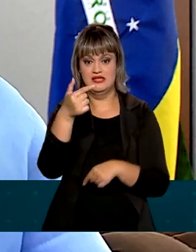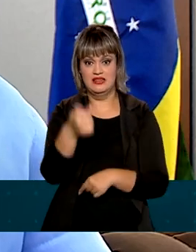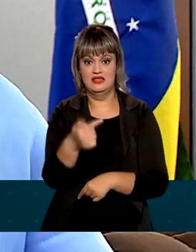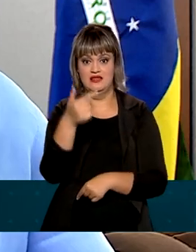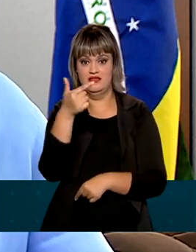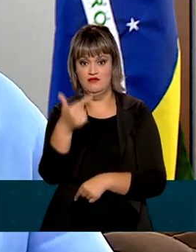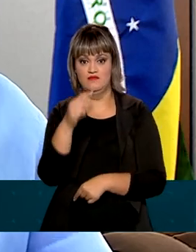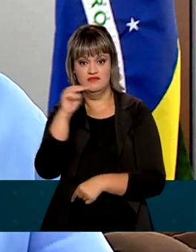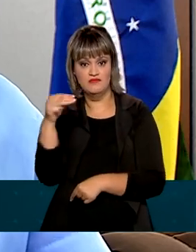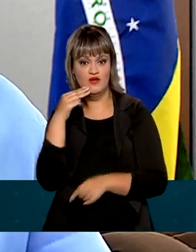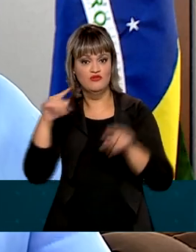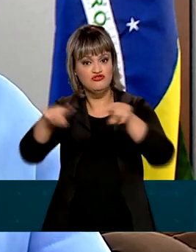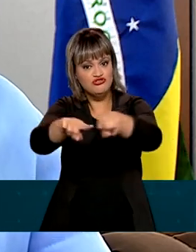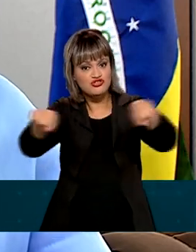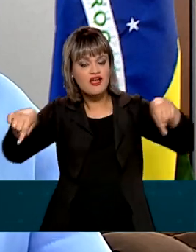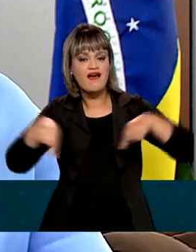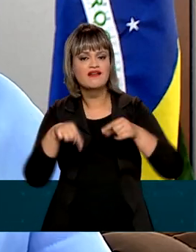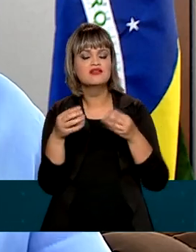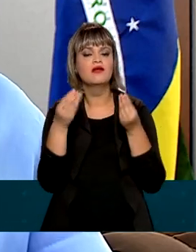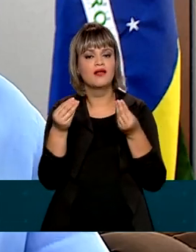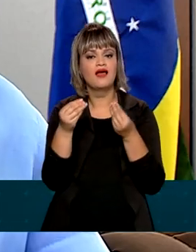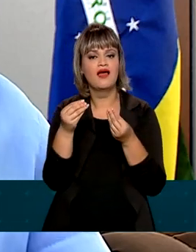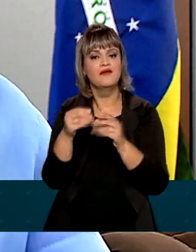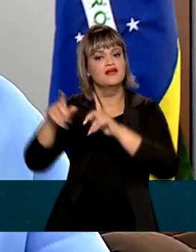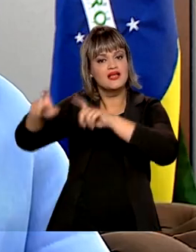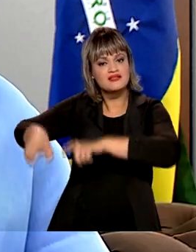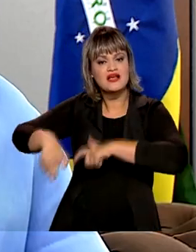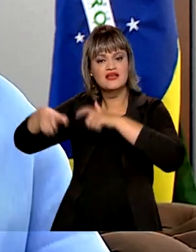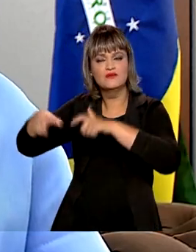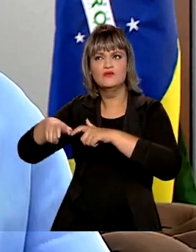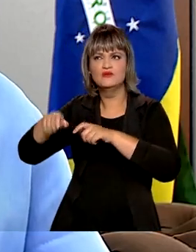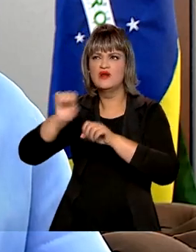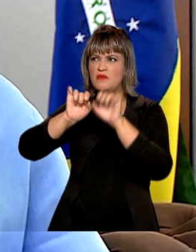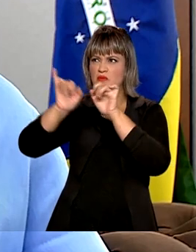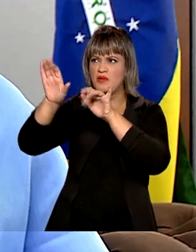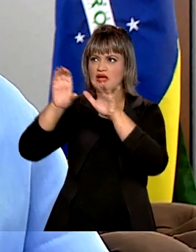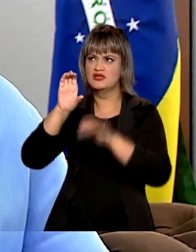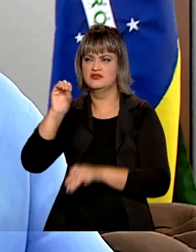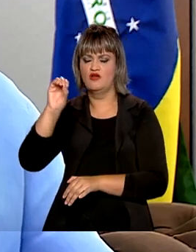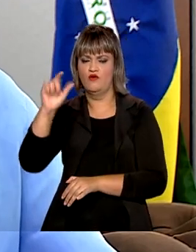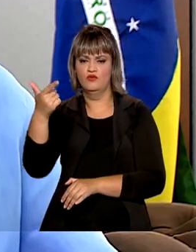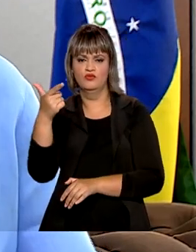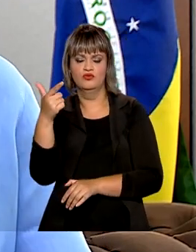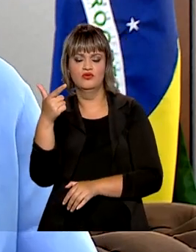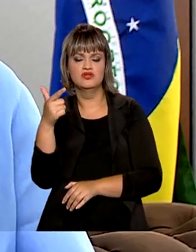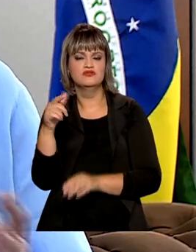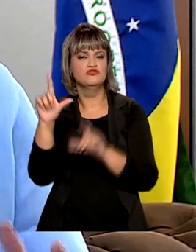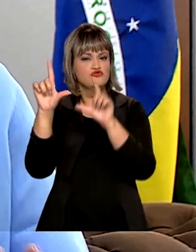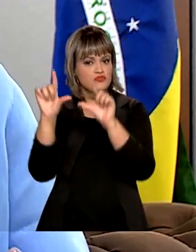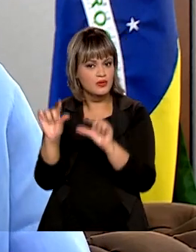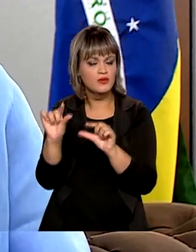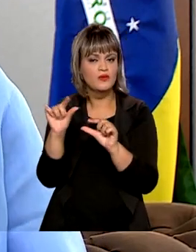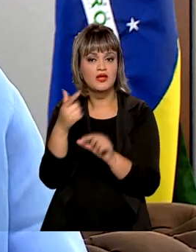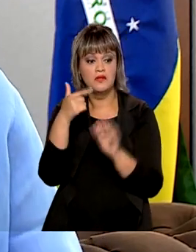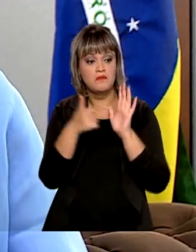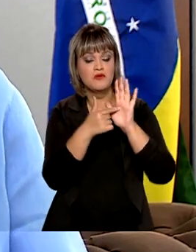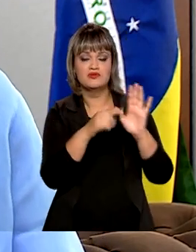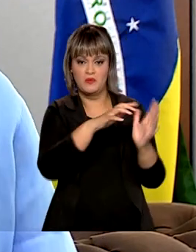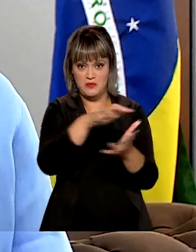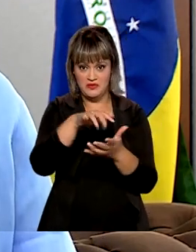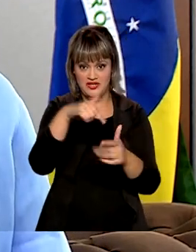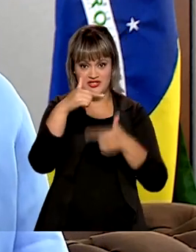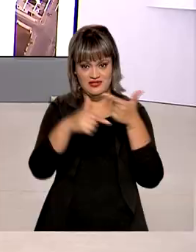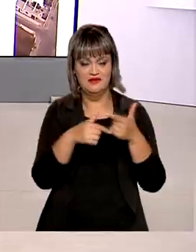fazer com que essa agricultura de baixa emissão de carbono possa realmente mostrar para o mundo que nós